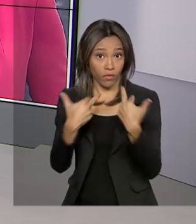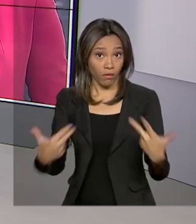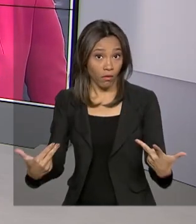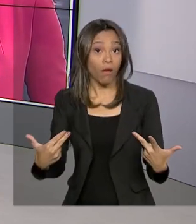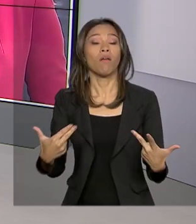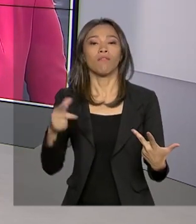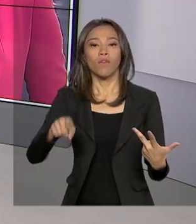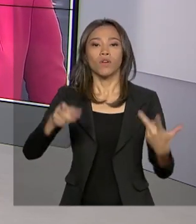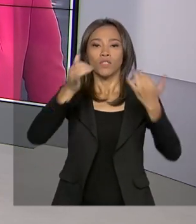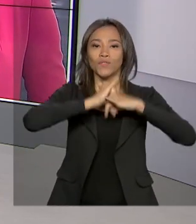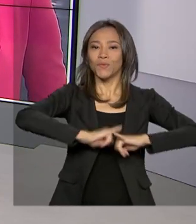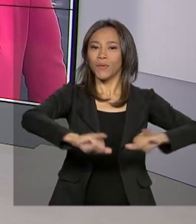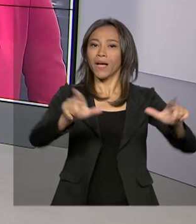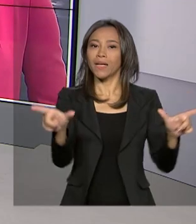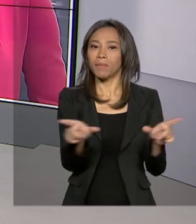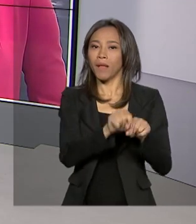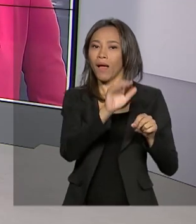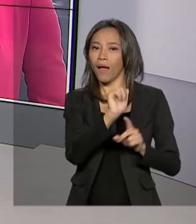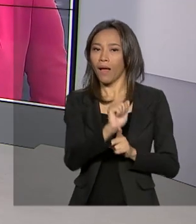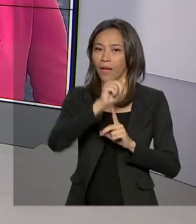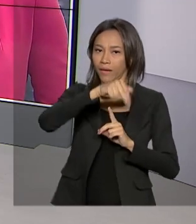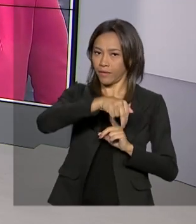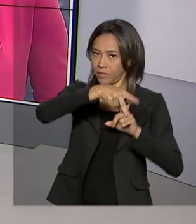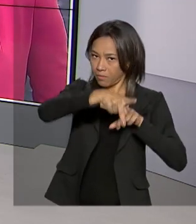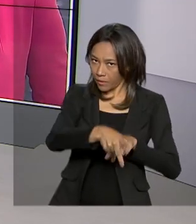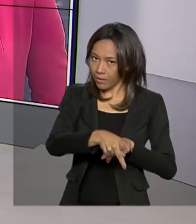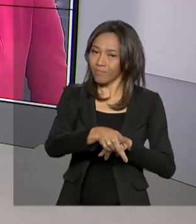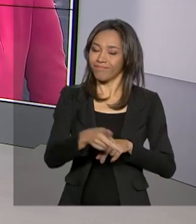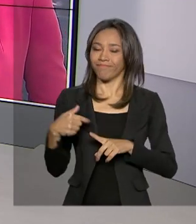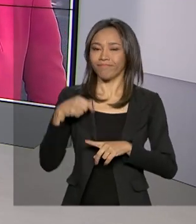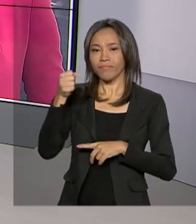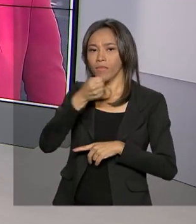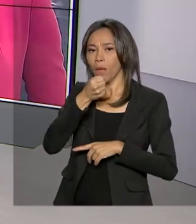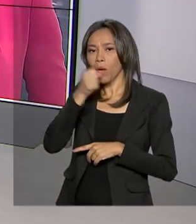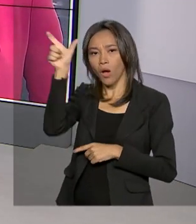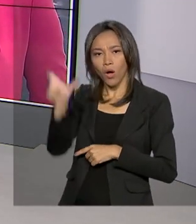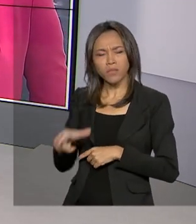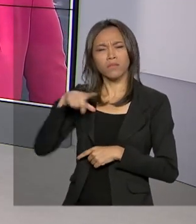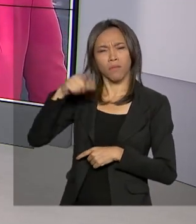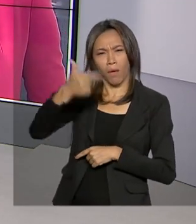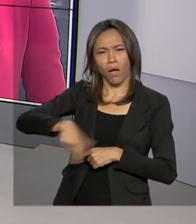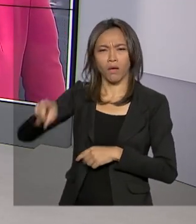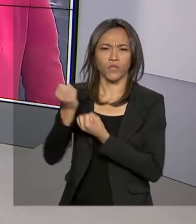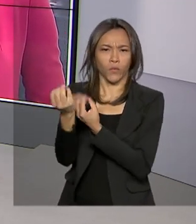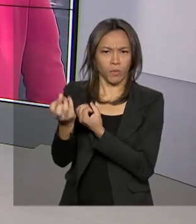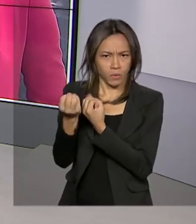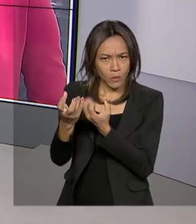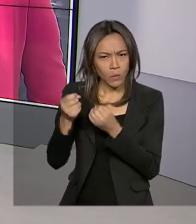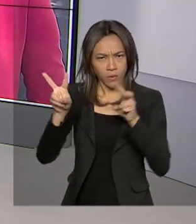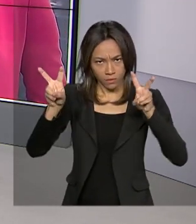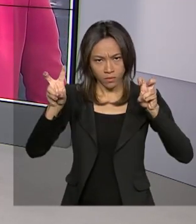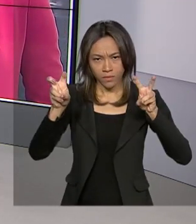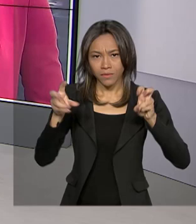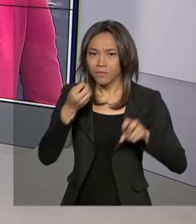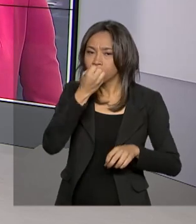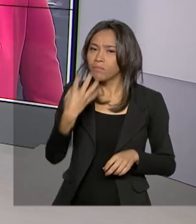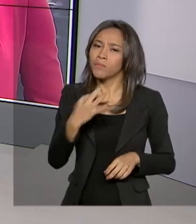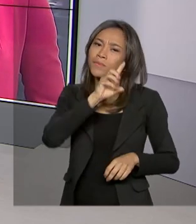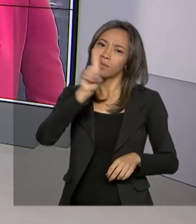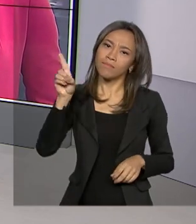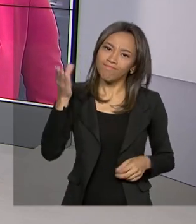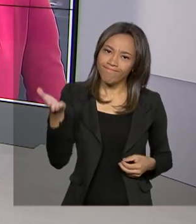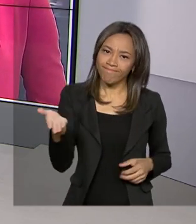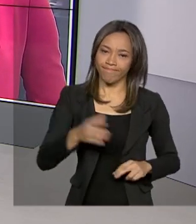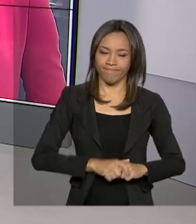lançada pela Agência Nacional do Petróleo. A repórter Daniele Popov tem mais informações para a gente sobre esse assunto. Bom dia, Dani.